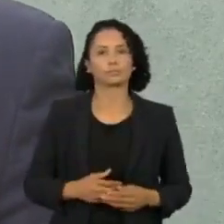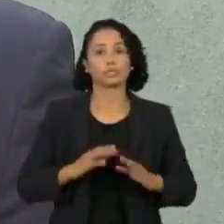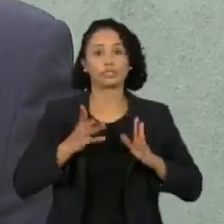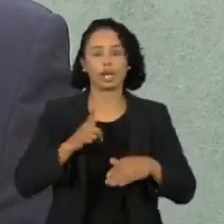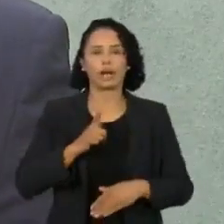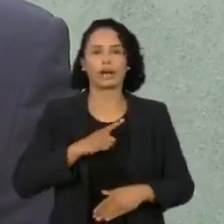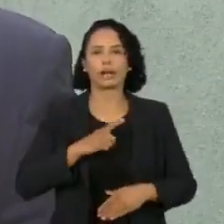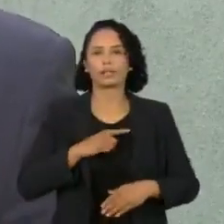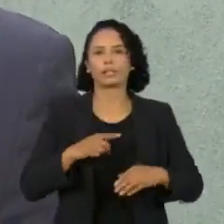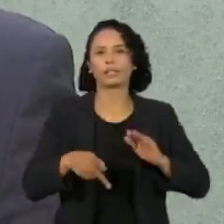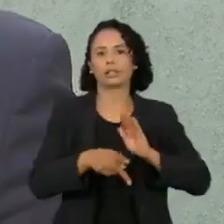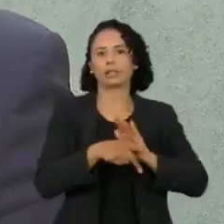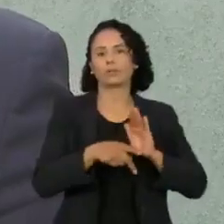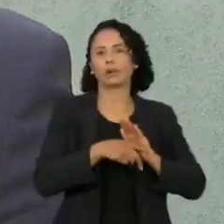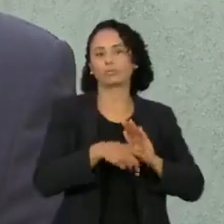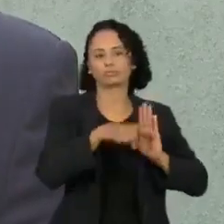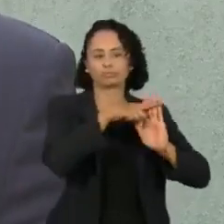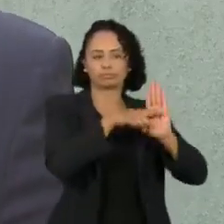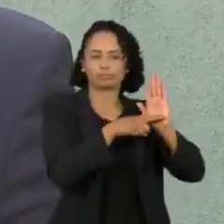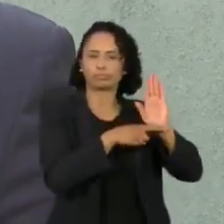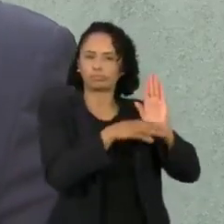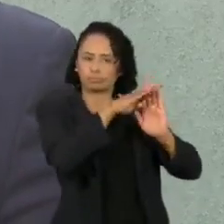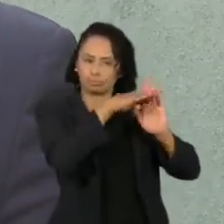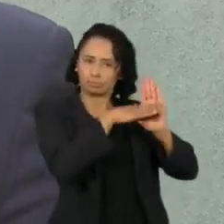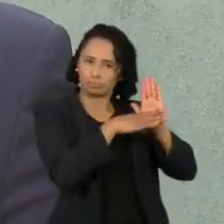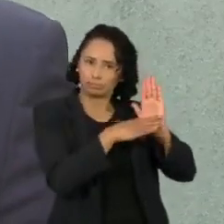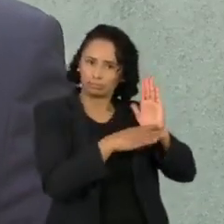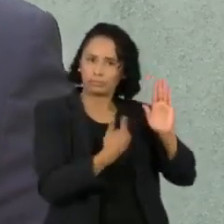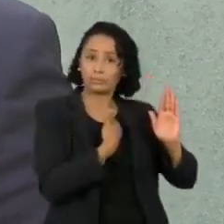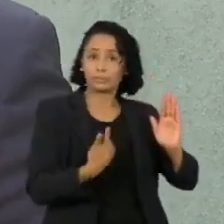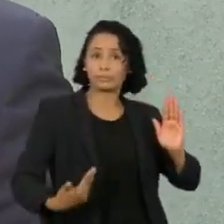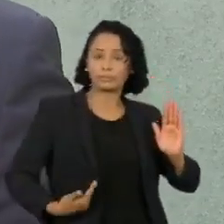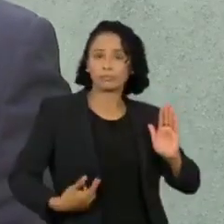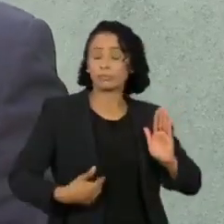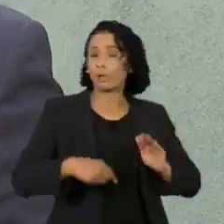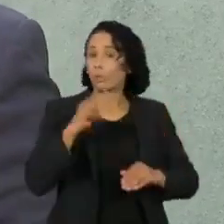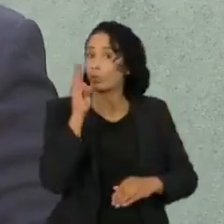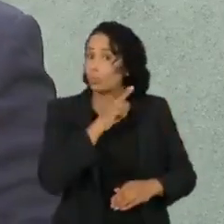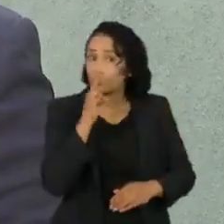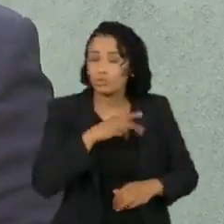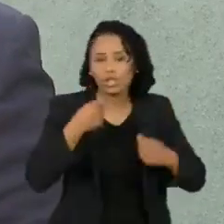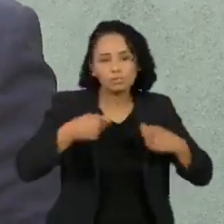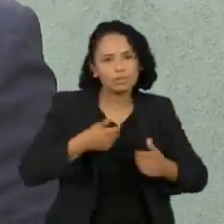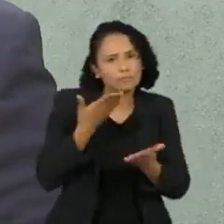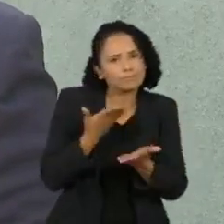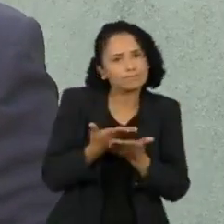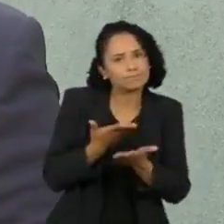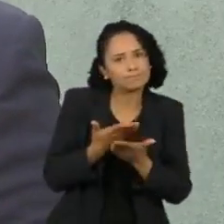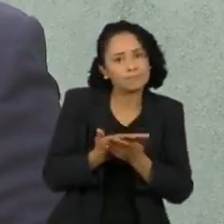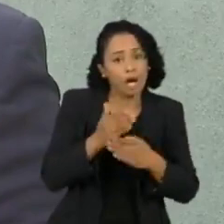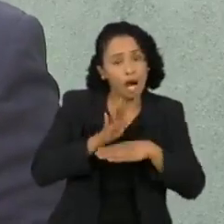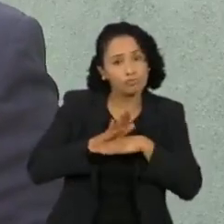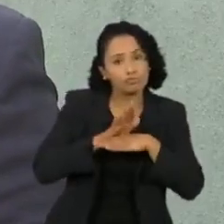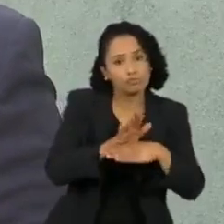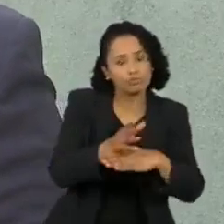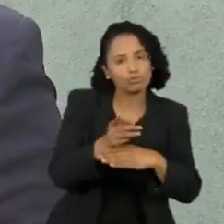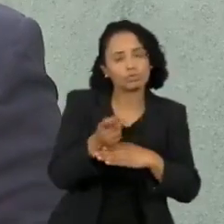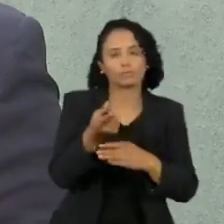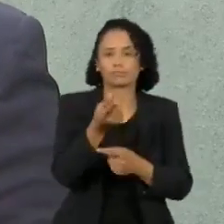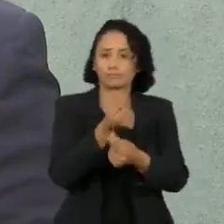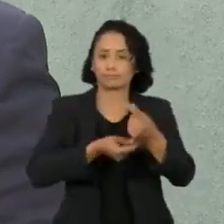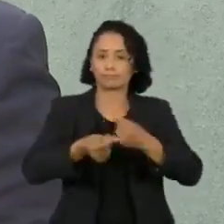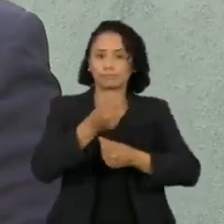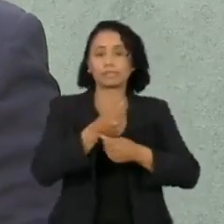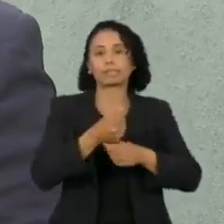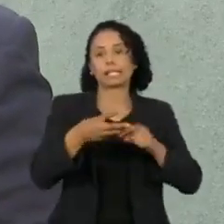para cuidar dessas crianças e jovens é urgente. O governo federal estuda uma ajuda financeira. No Congresso, três projetos